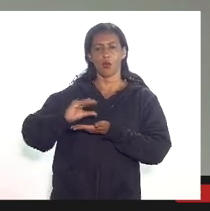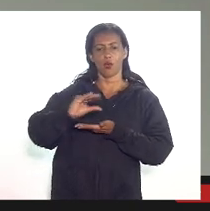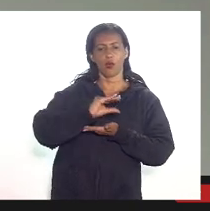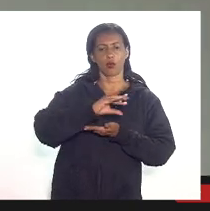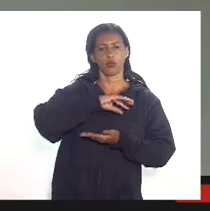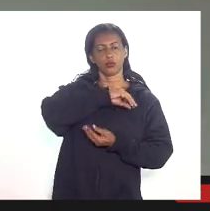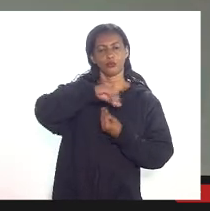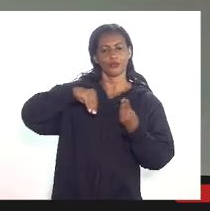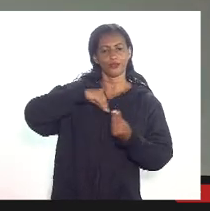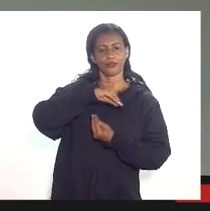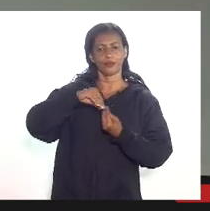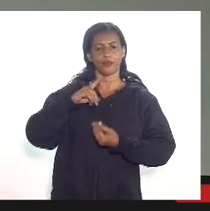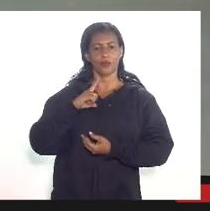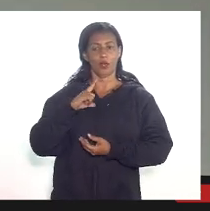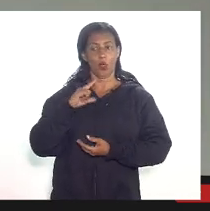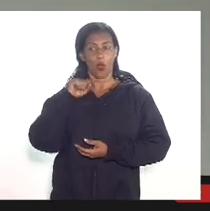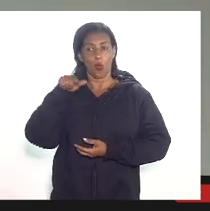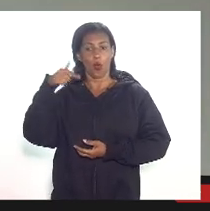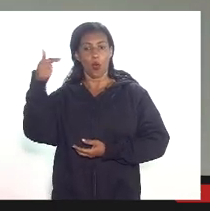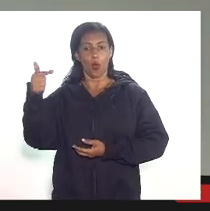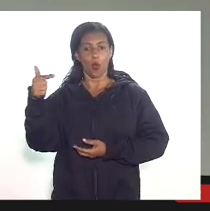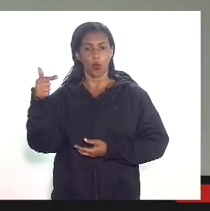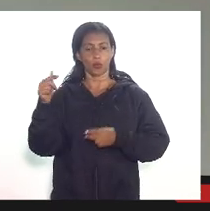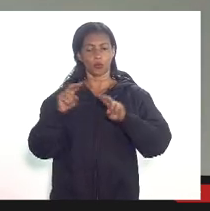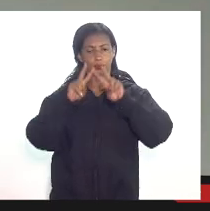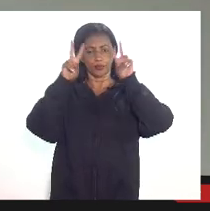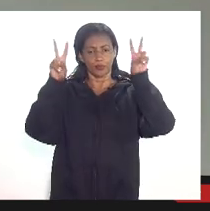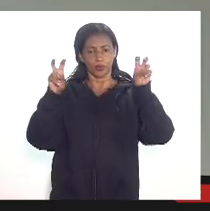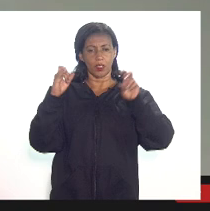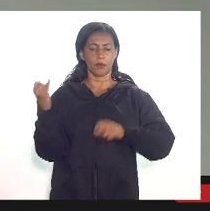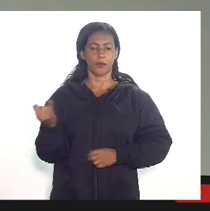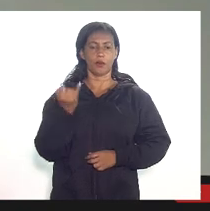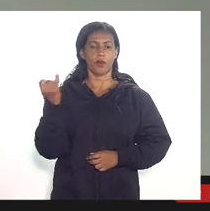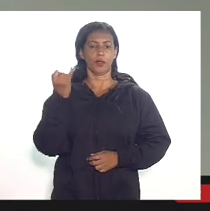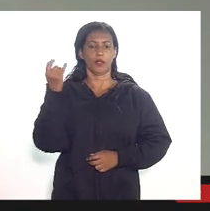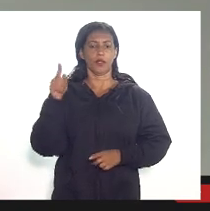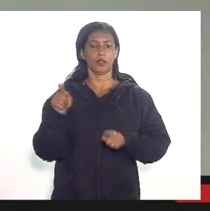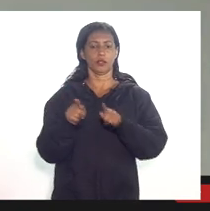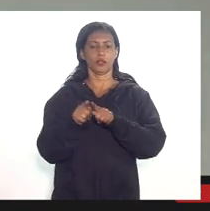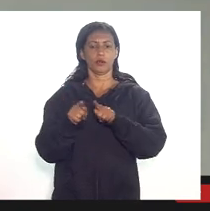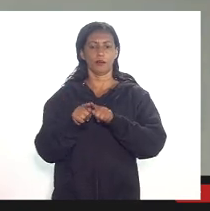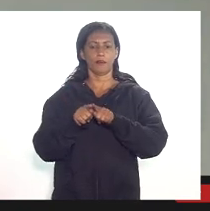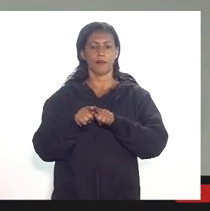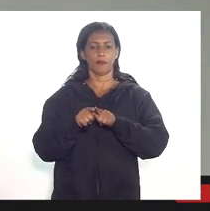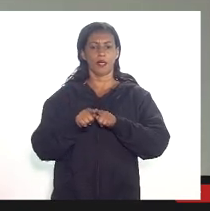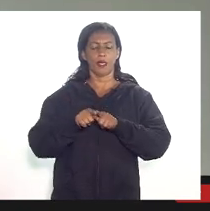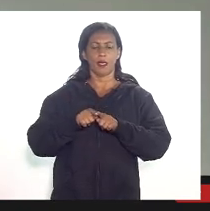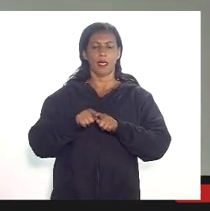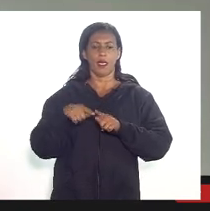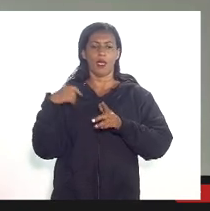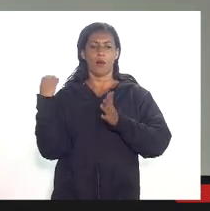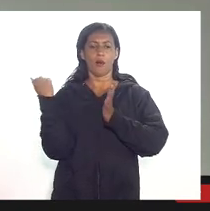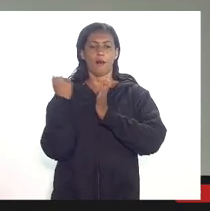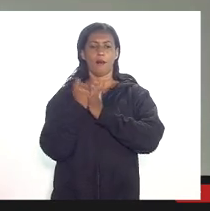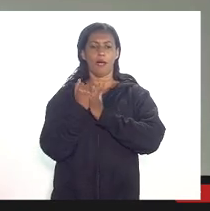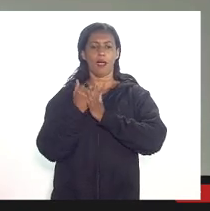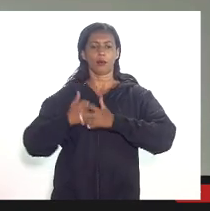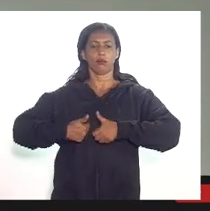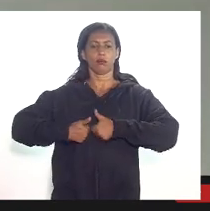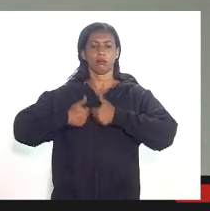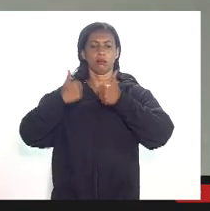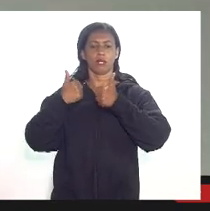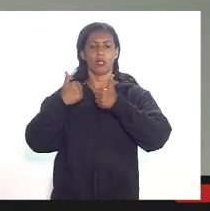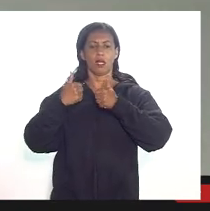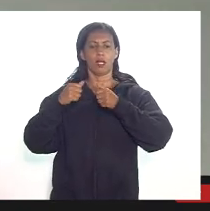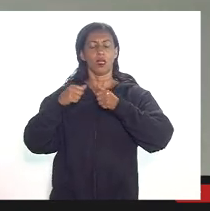também. Outro ponto fundamental e que a gente está prestes a avançar é um marco legal do setor e